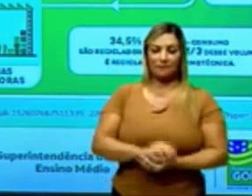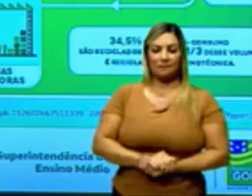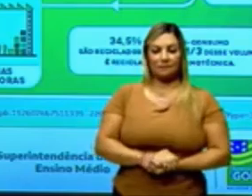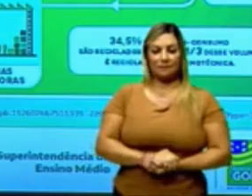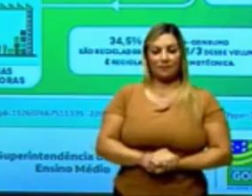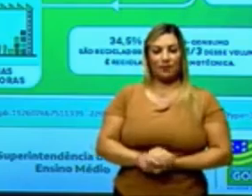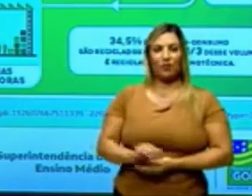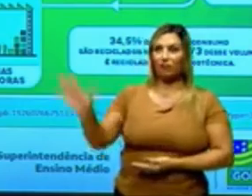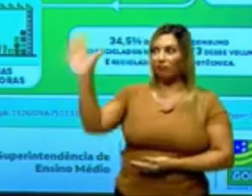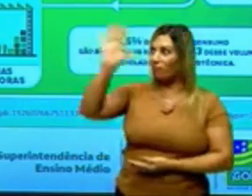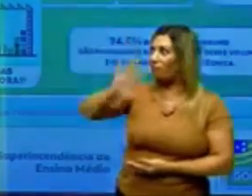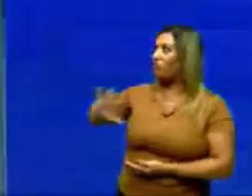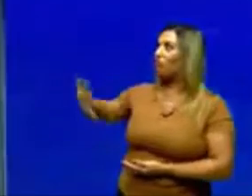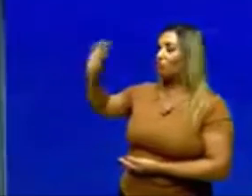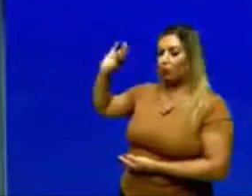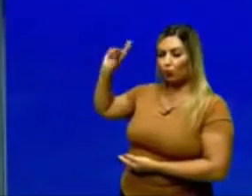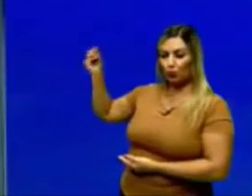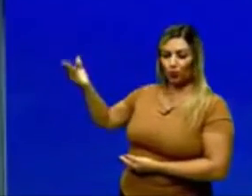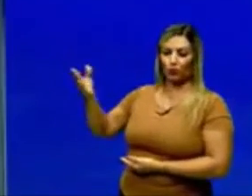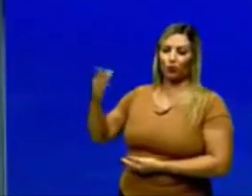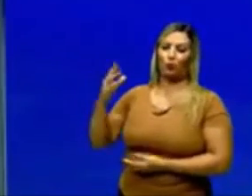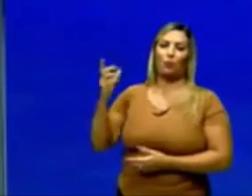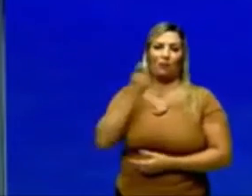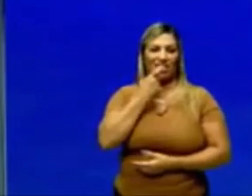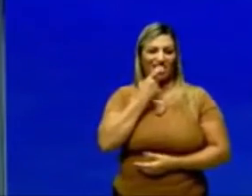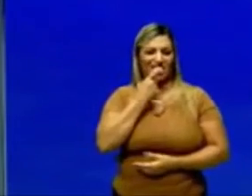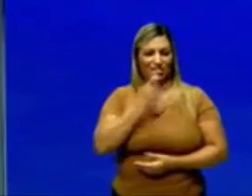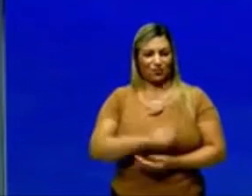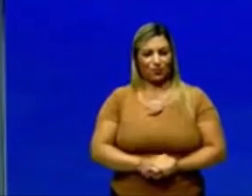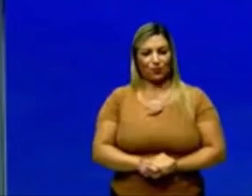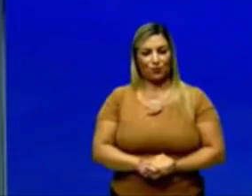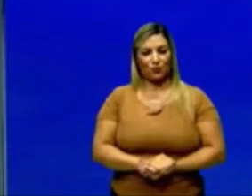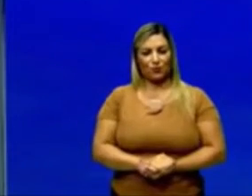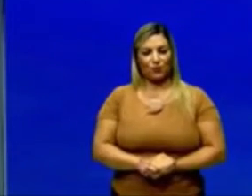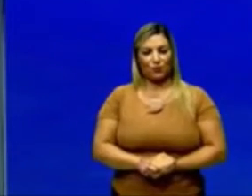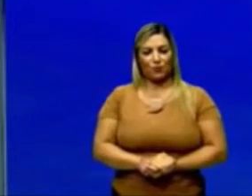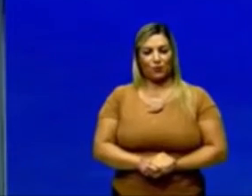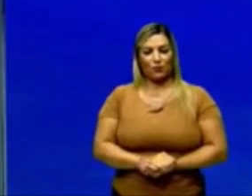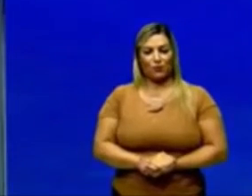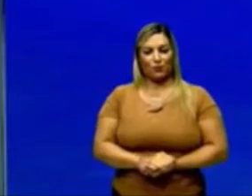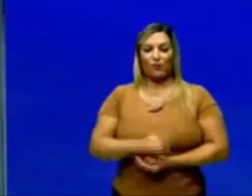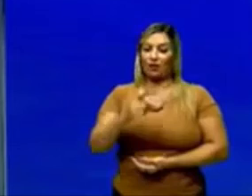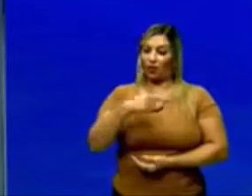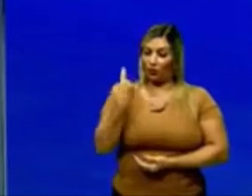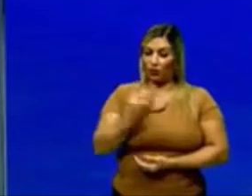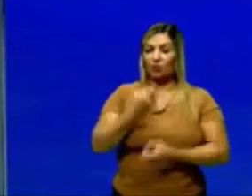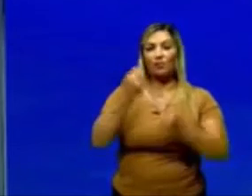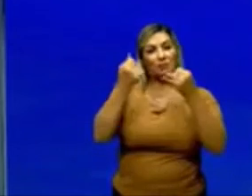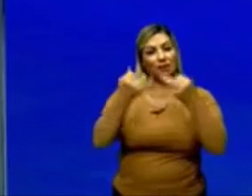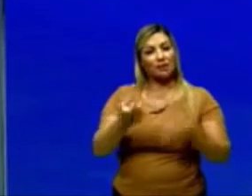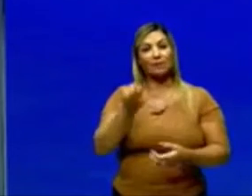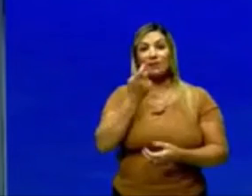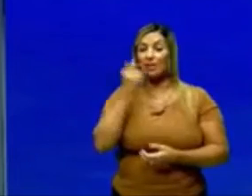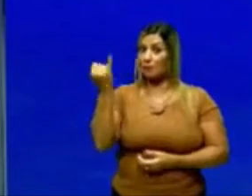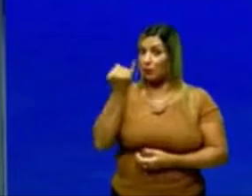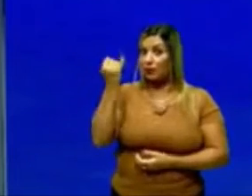aqui que envolve os plásticos. E quando a gente fala em plástico, é importante lembrar o seguinte.